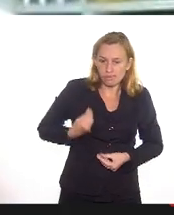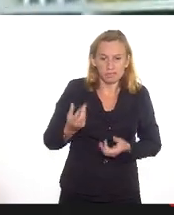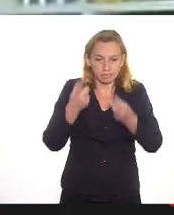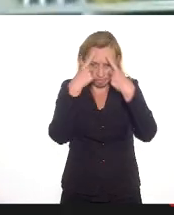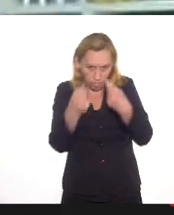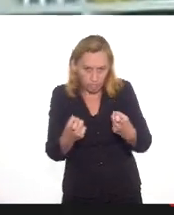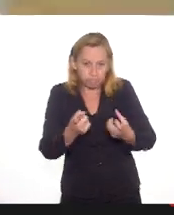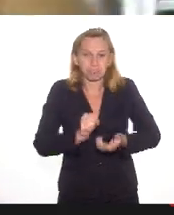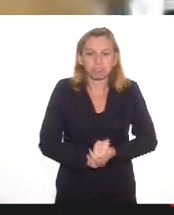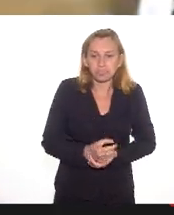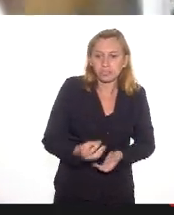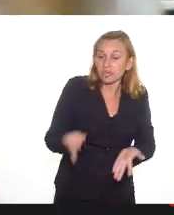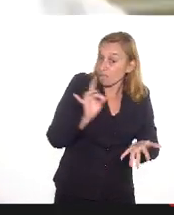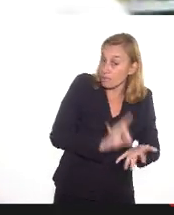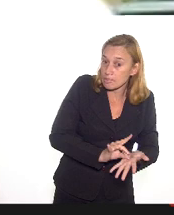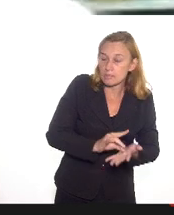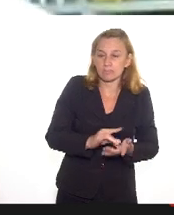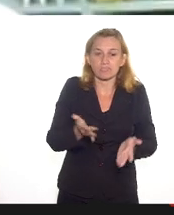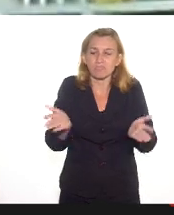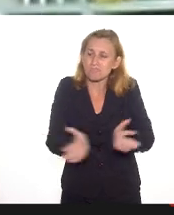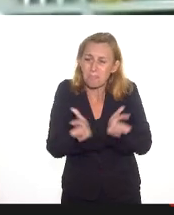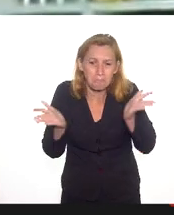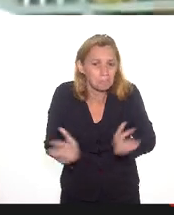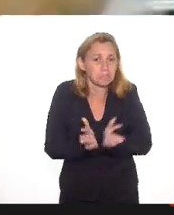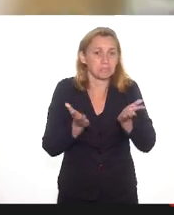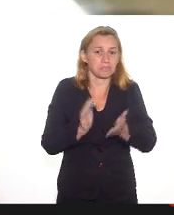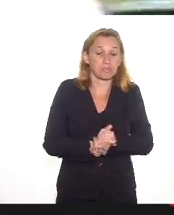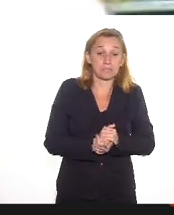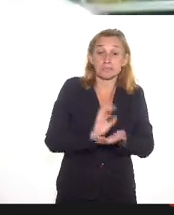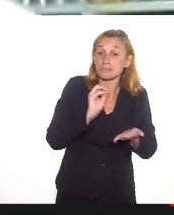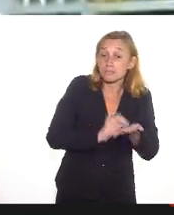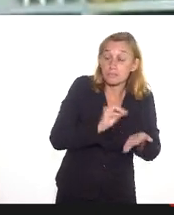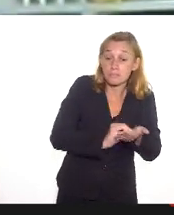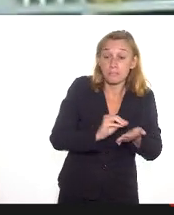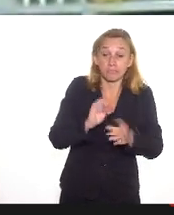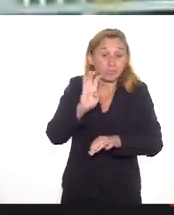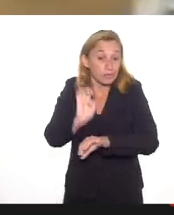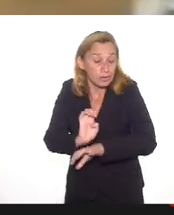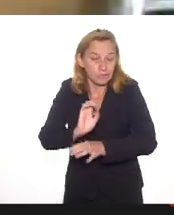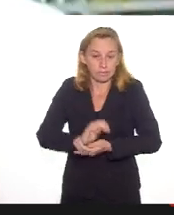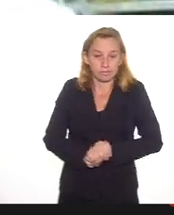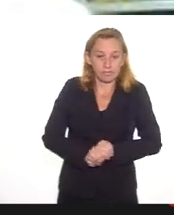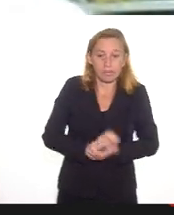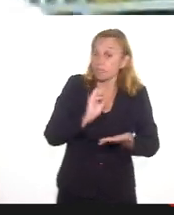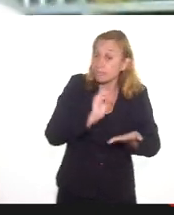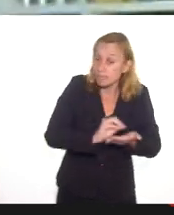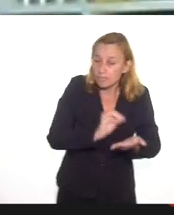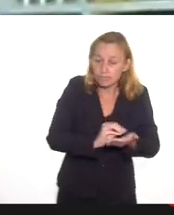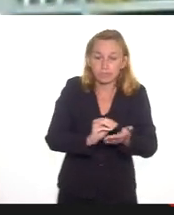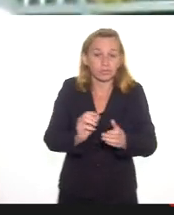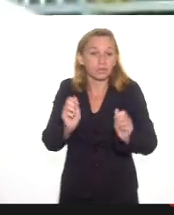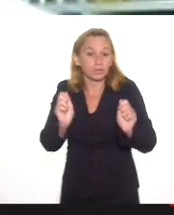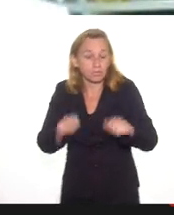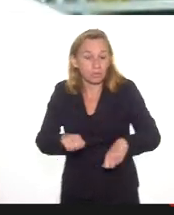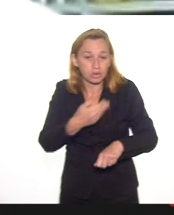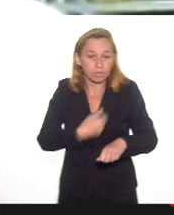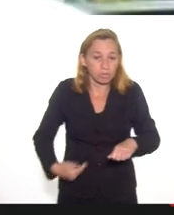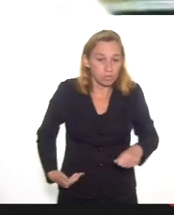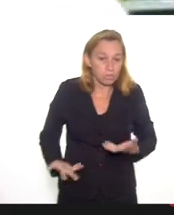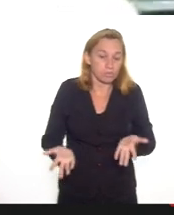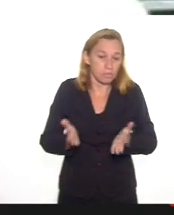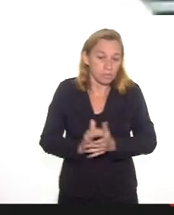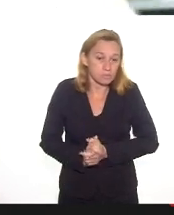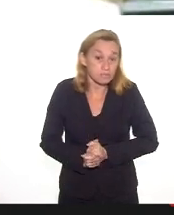violência, que são realidades de pobreza, de ausência do Estado, de ausência do poder público. Então, gente